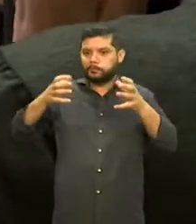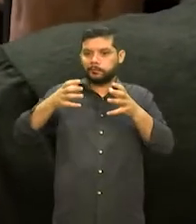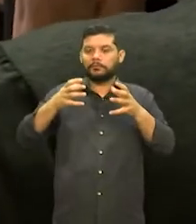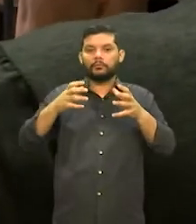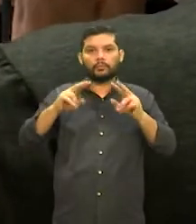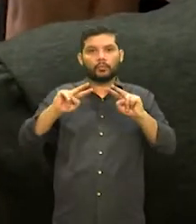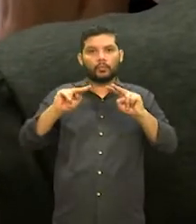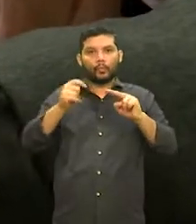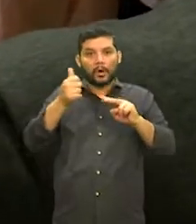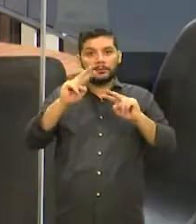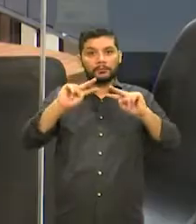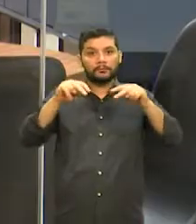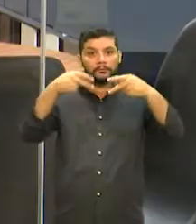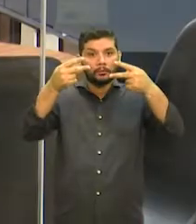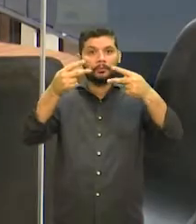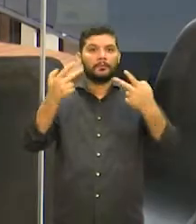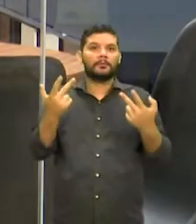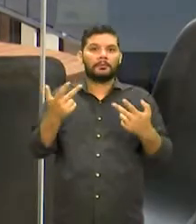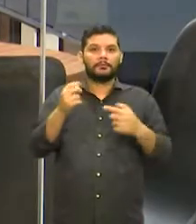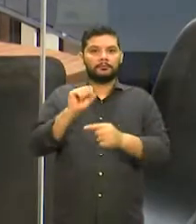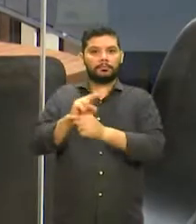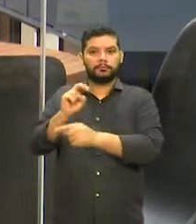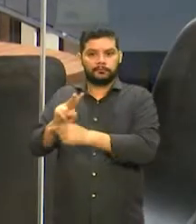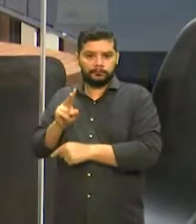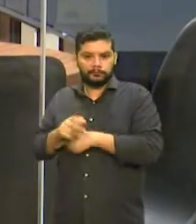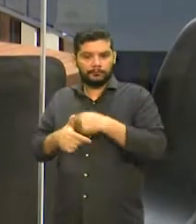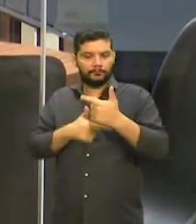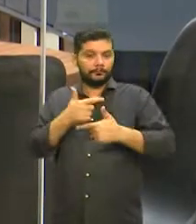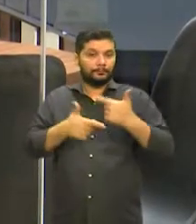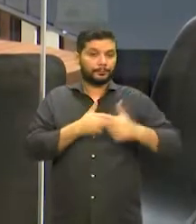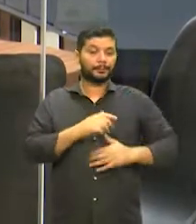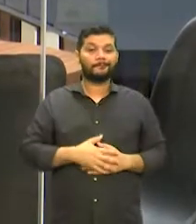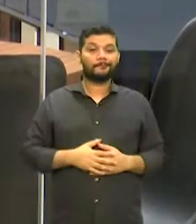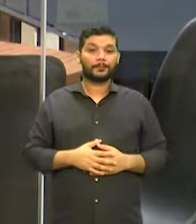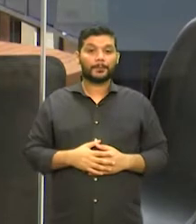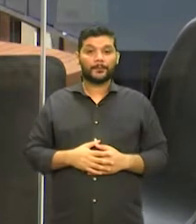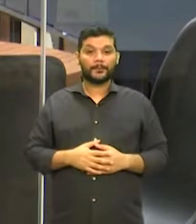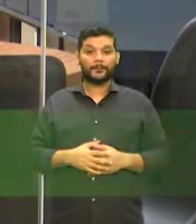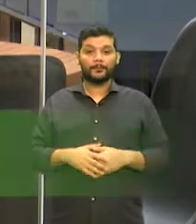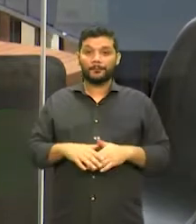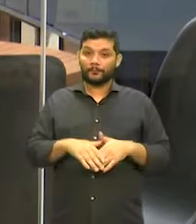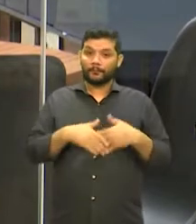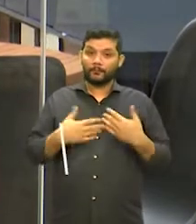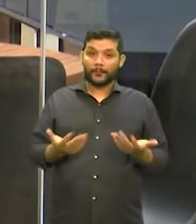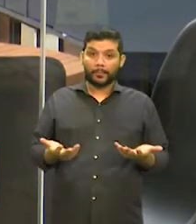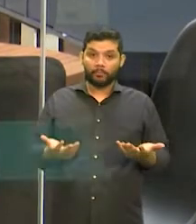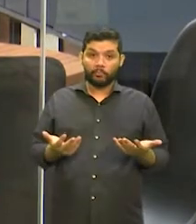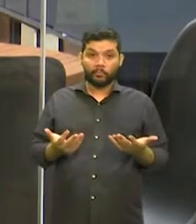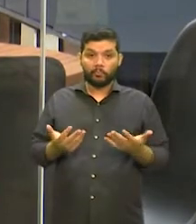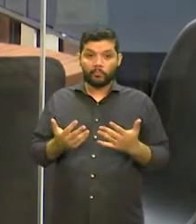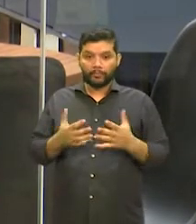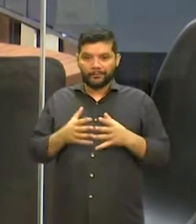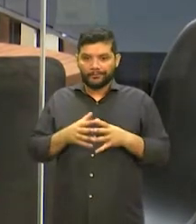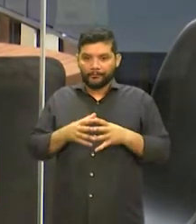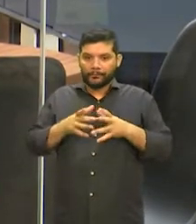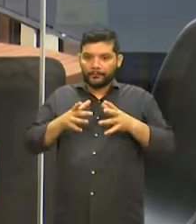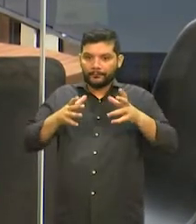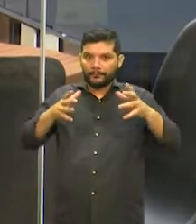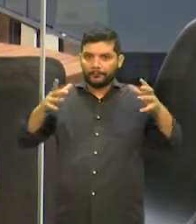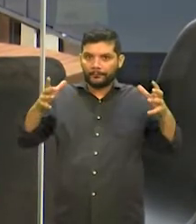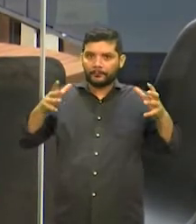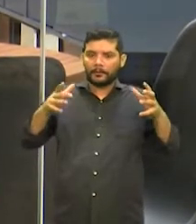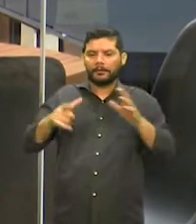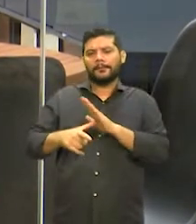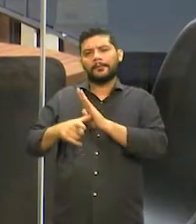15% maior. Realmente, esse crescimento foi devido ao trabalho de muito planejamento